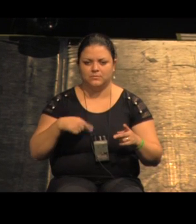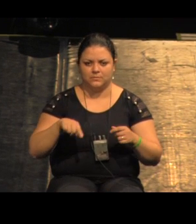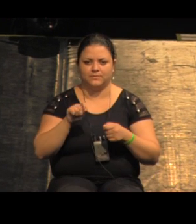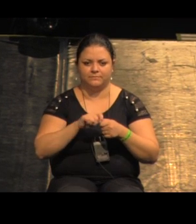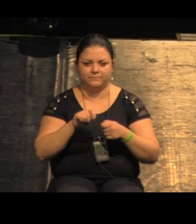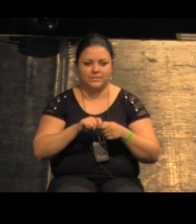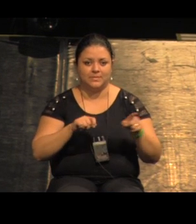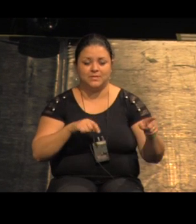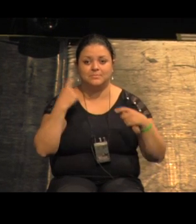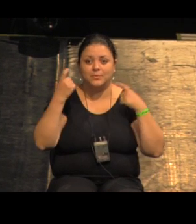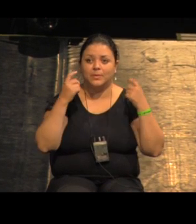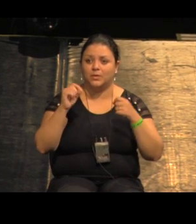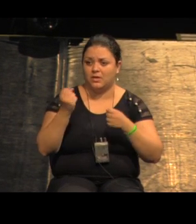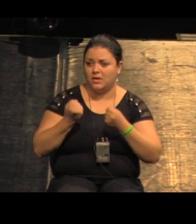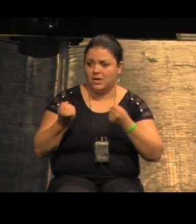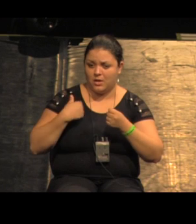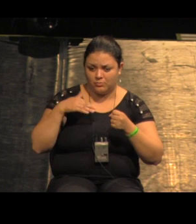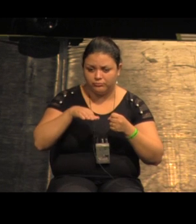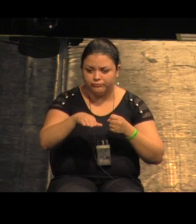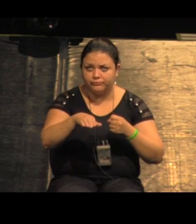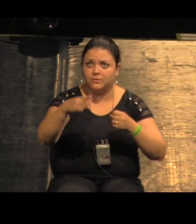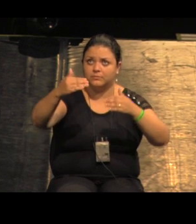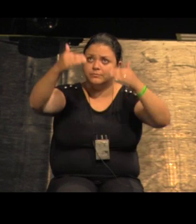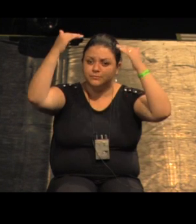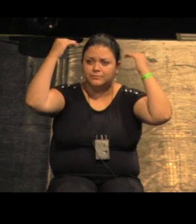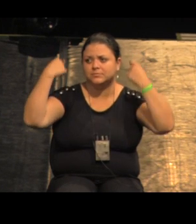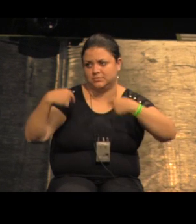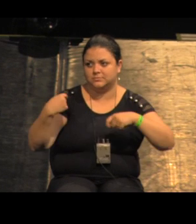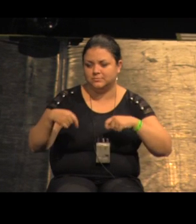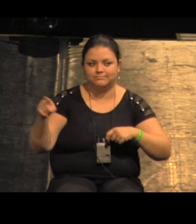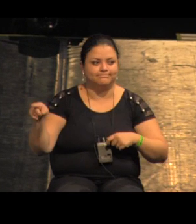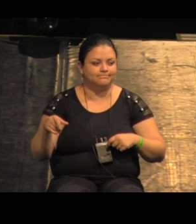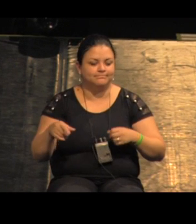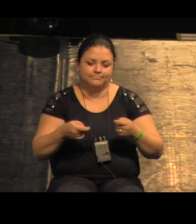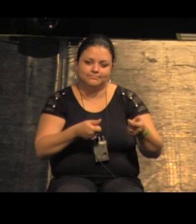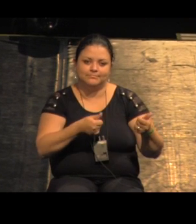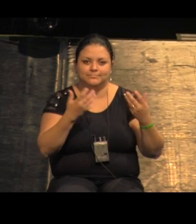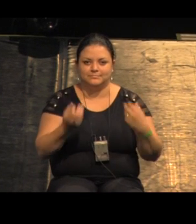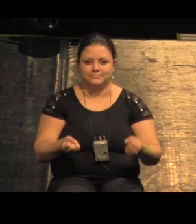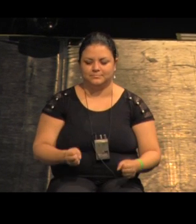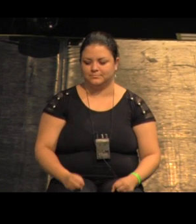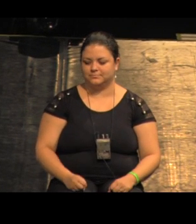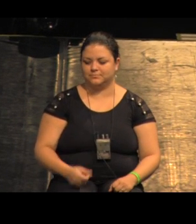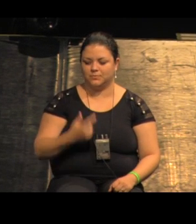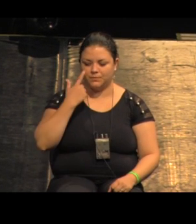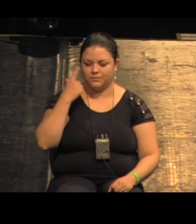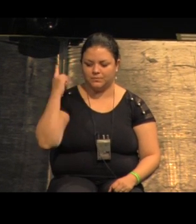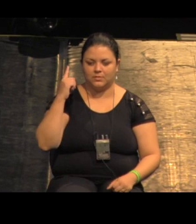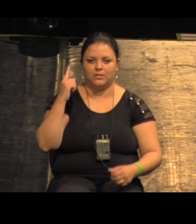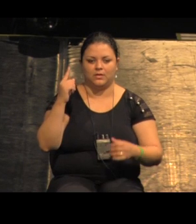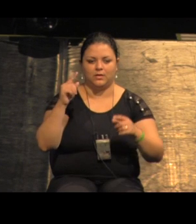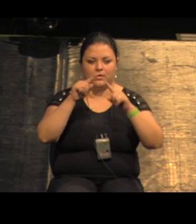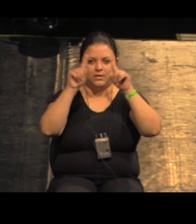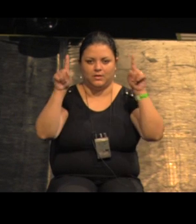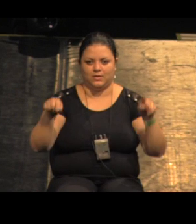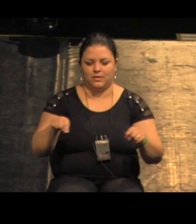mais eu quero meu carro coberto não está aí eu acho que foi um preço barato a ser pago esse aqui é a área que a gente chama de área de